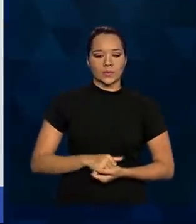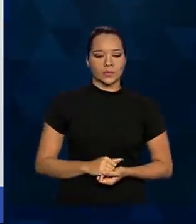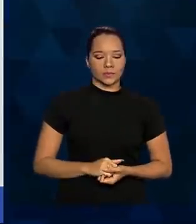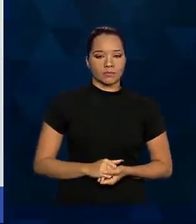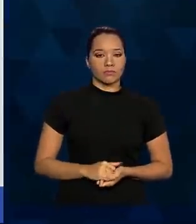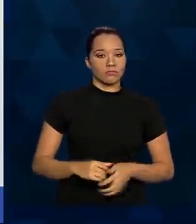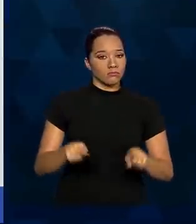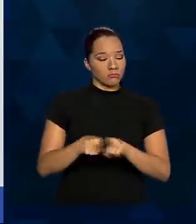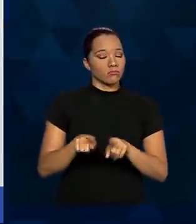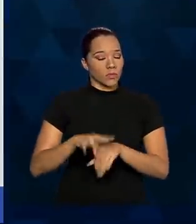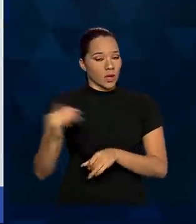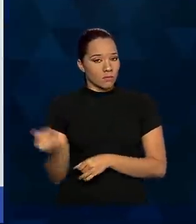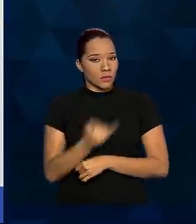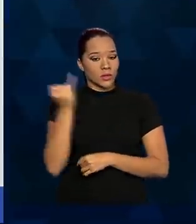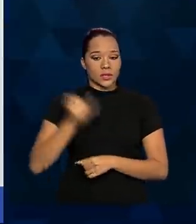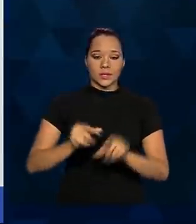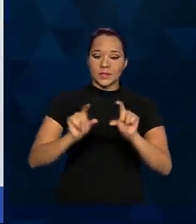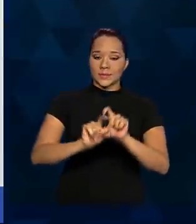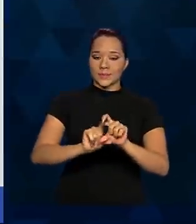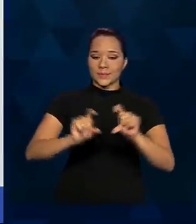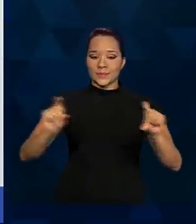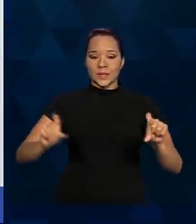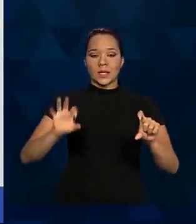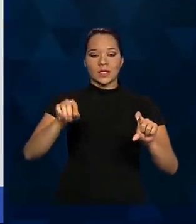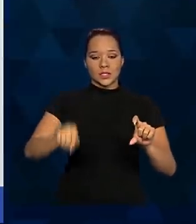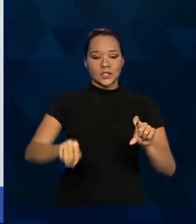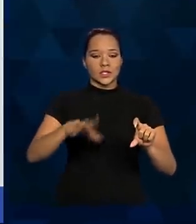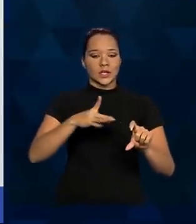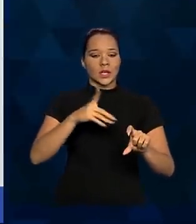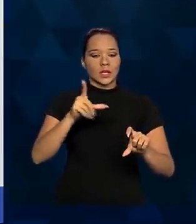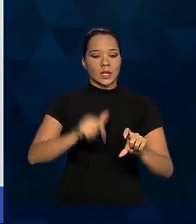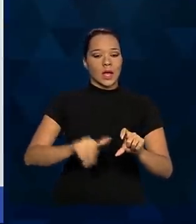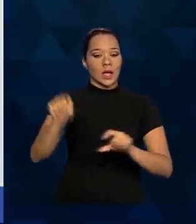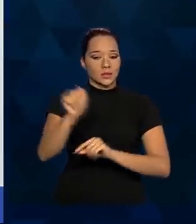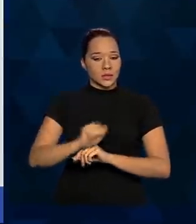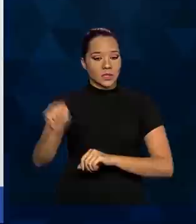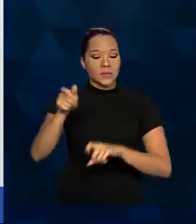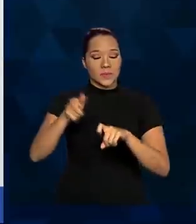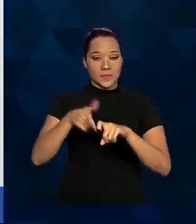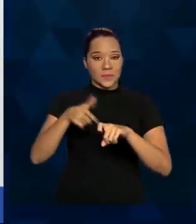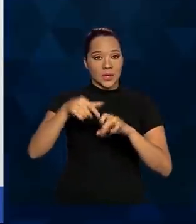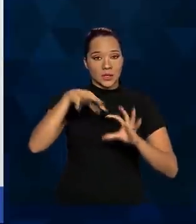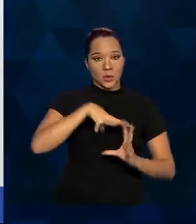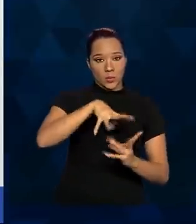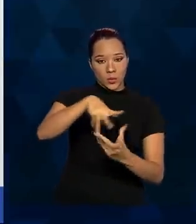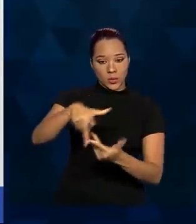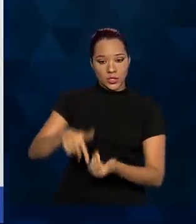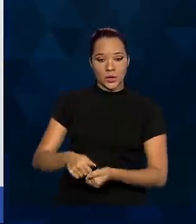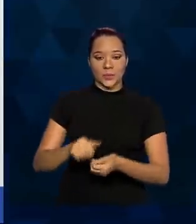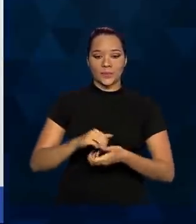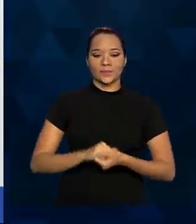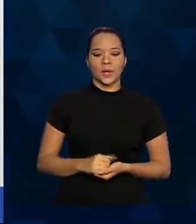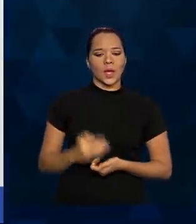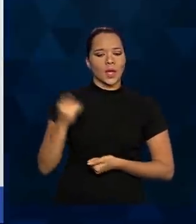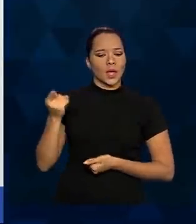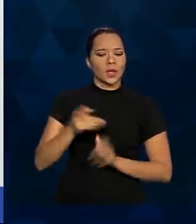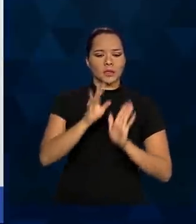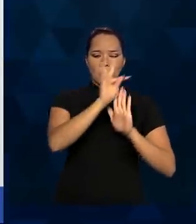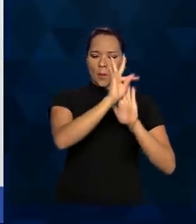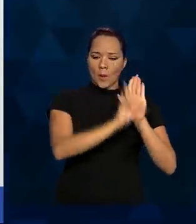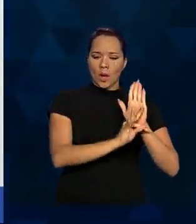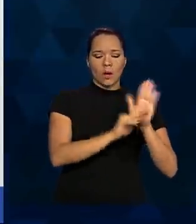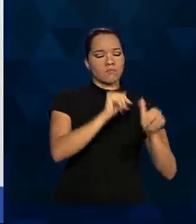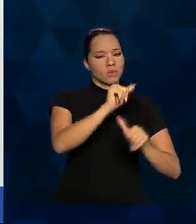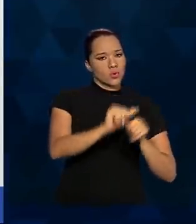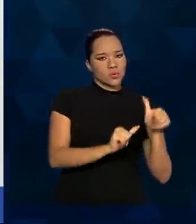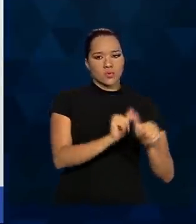Também vale a pena citar a declaração de Eusink, na Associação Médica Mundial. Esse trecho não sofreu grandes